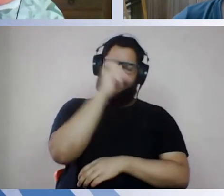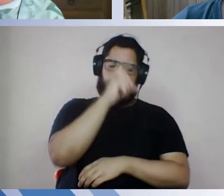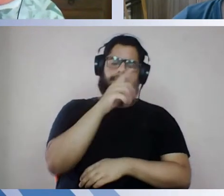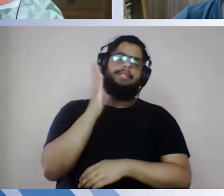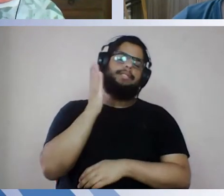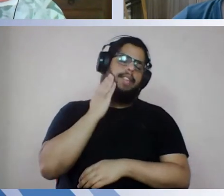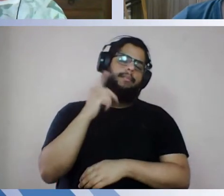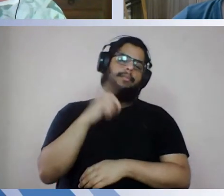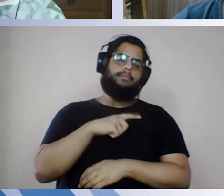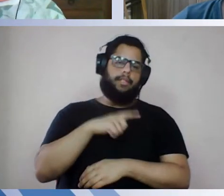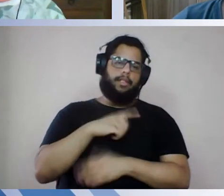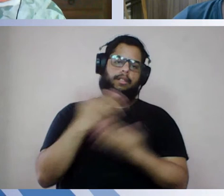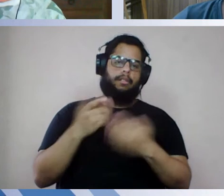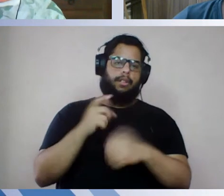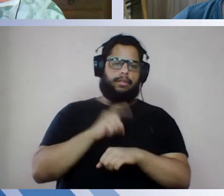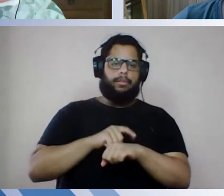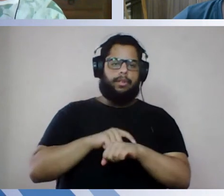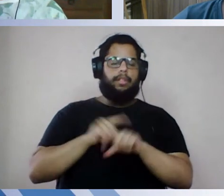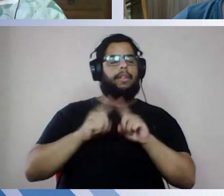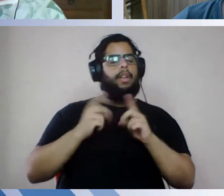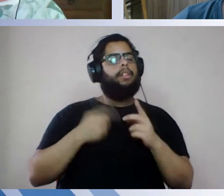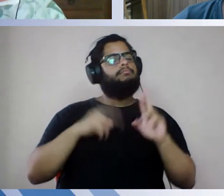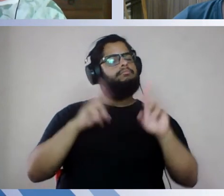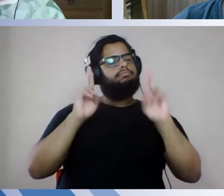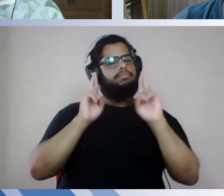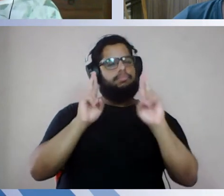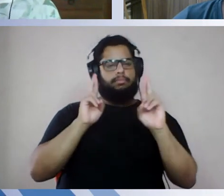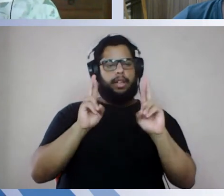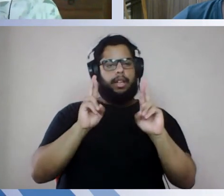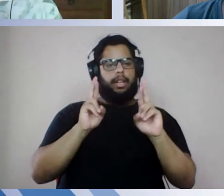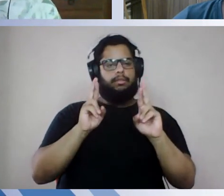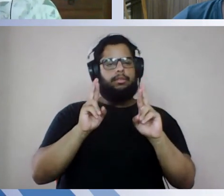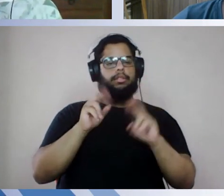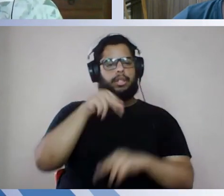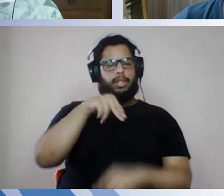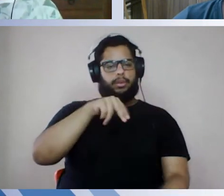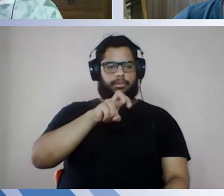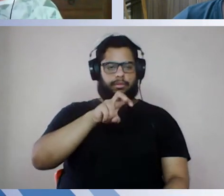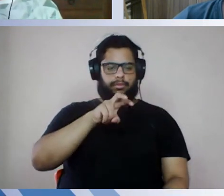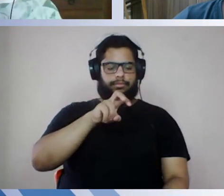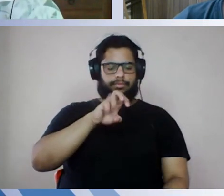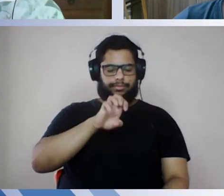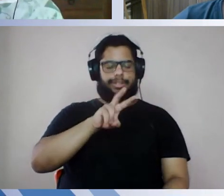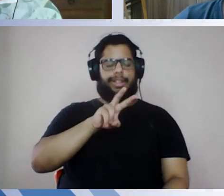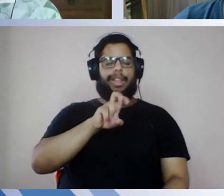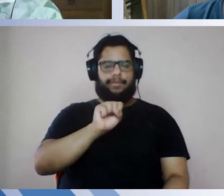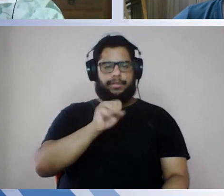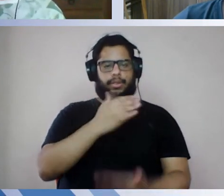sabe que isso representa, e eu espero que, assim que o Neves puder começar a trabalhar,